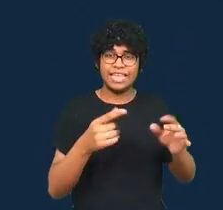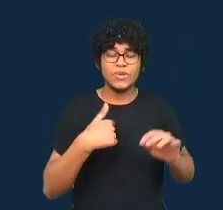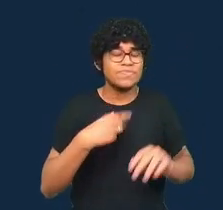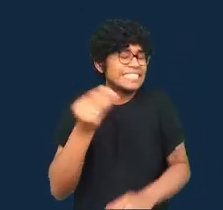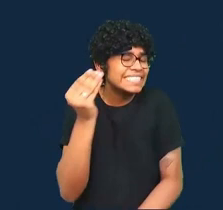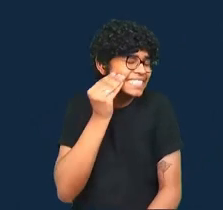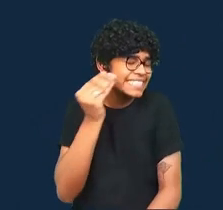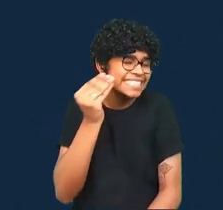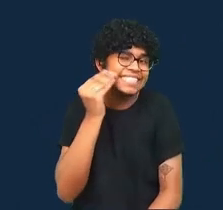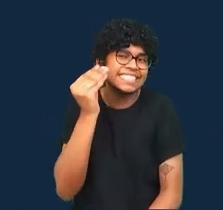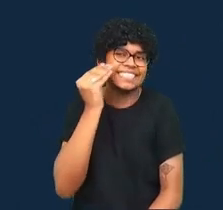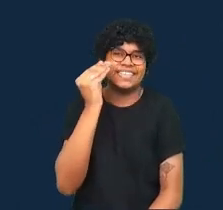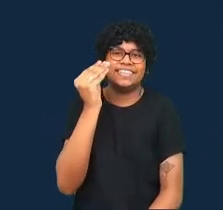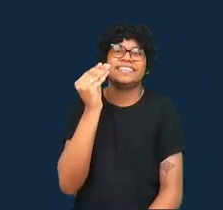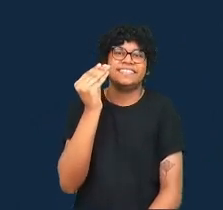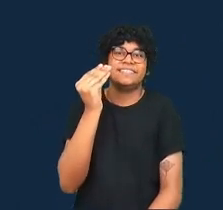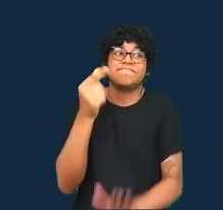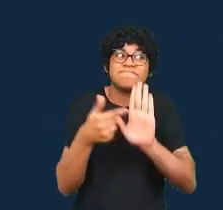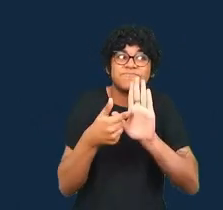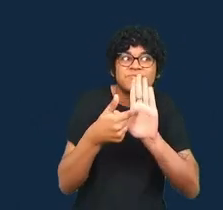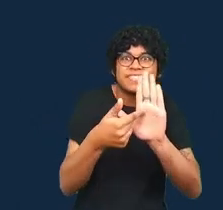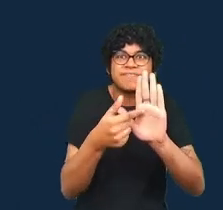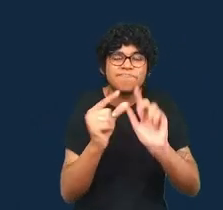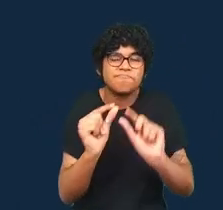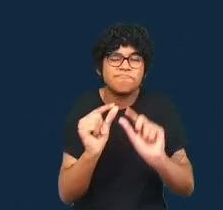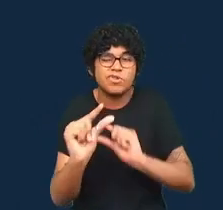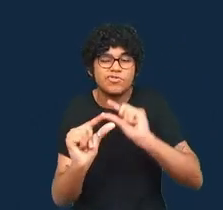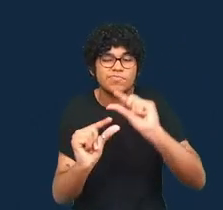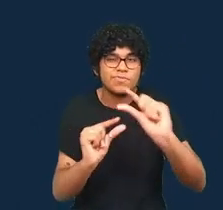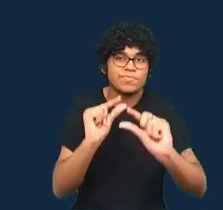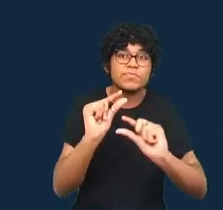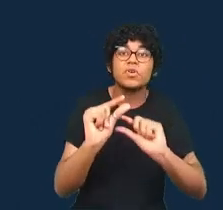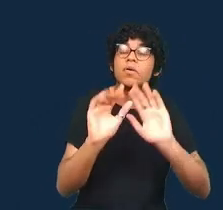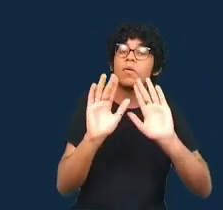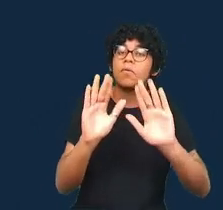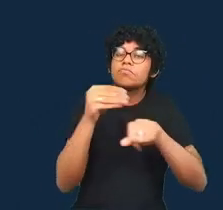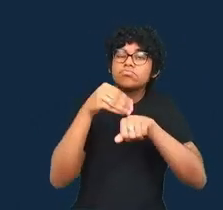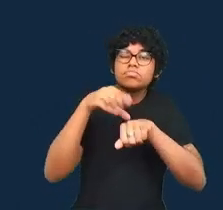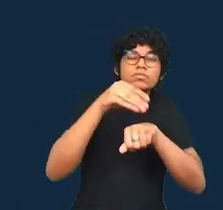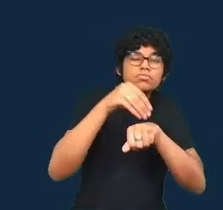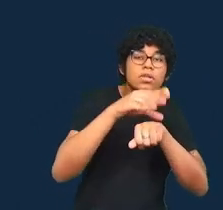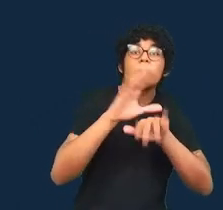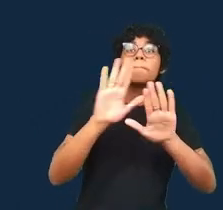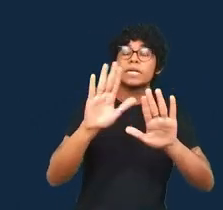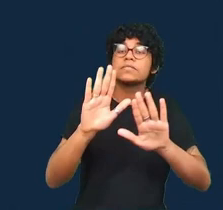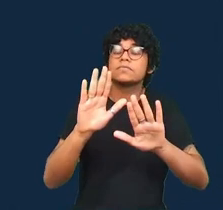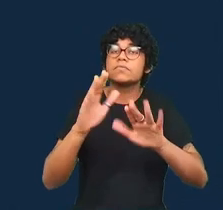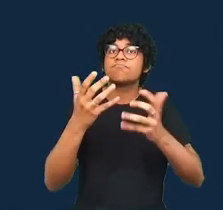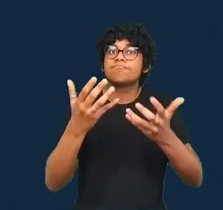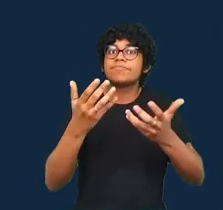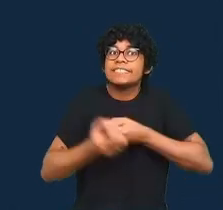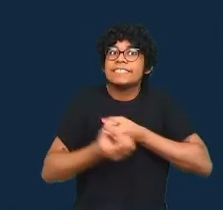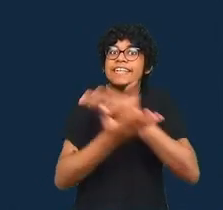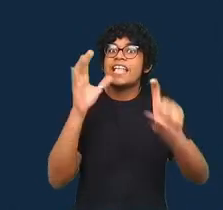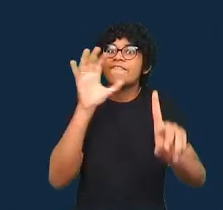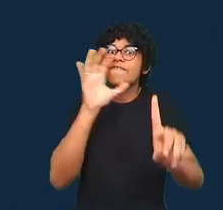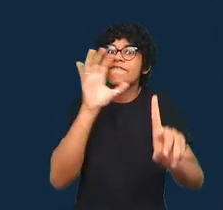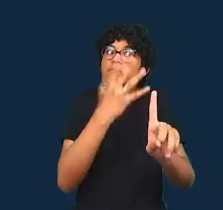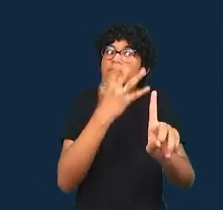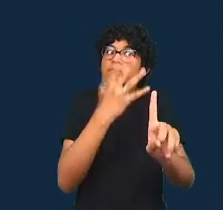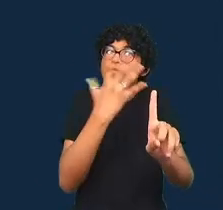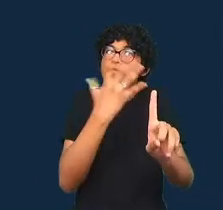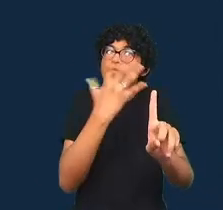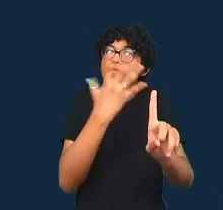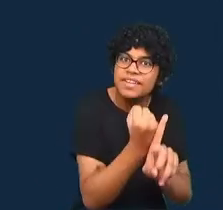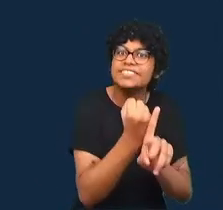que está no livro e eu espero que isso ofereça a vocês alguma inspiração para pensarem a